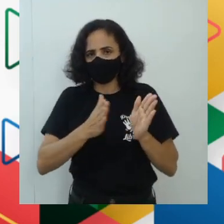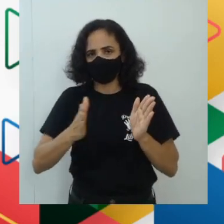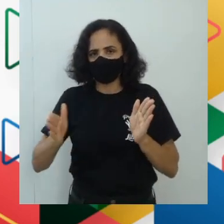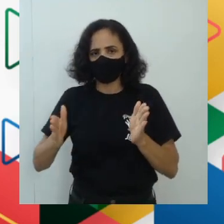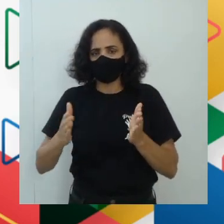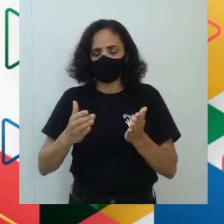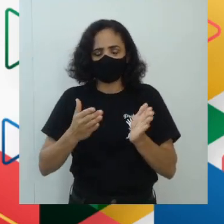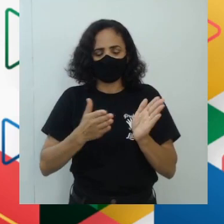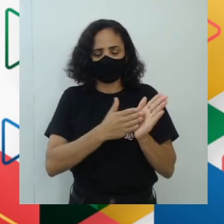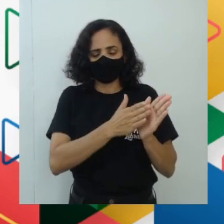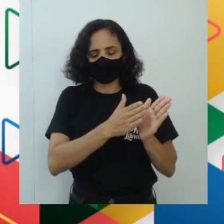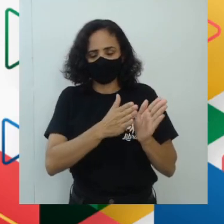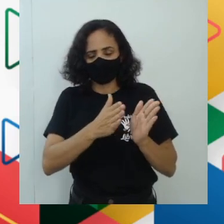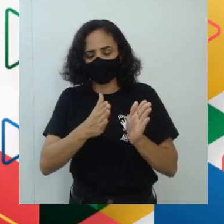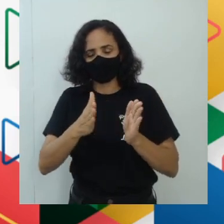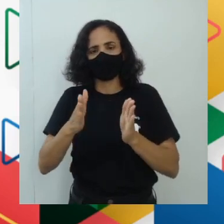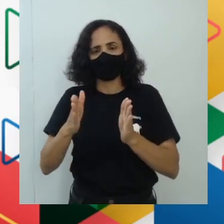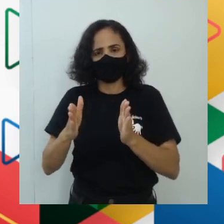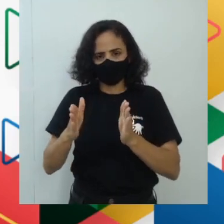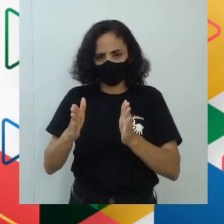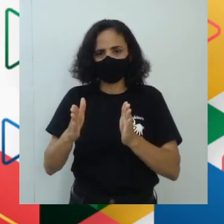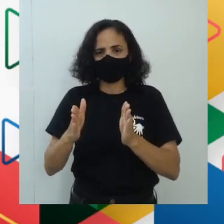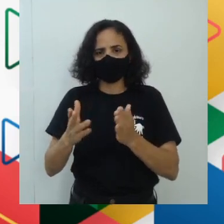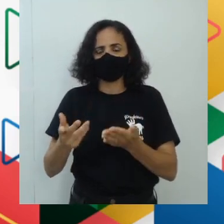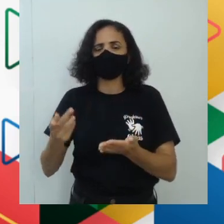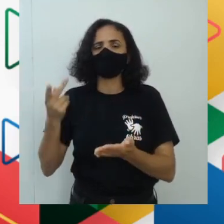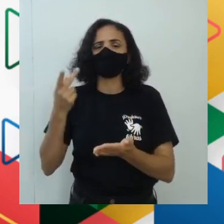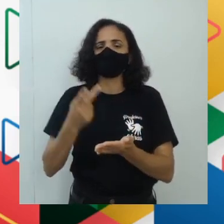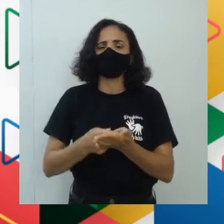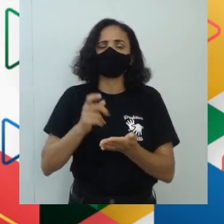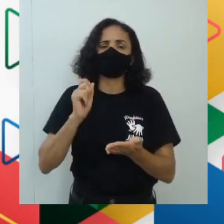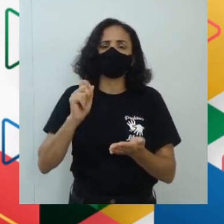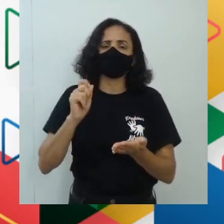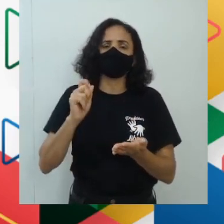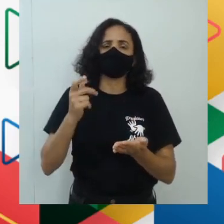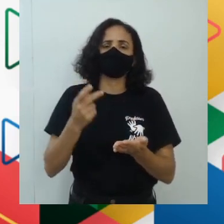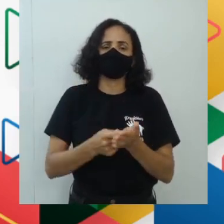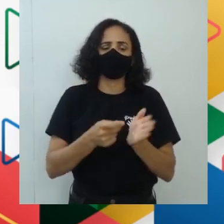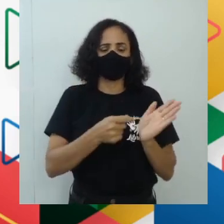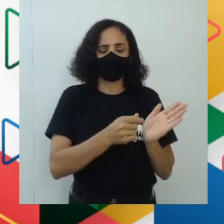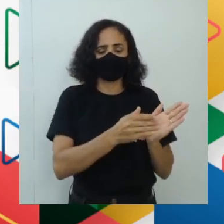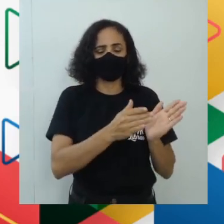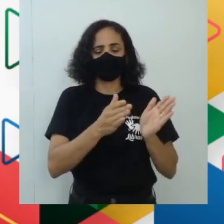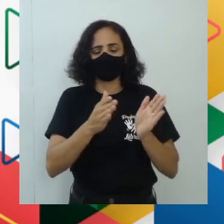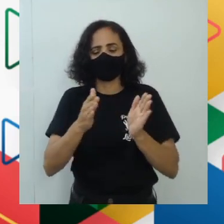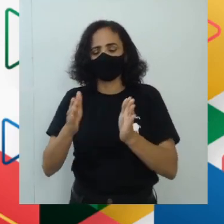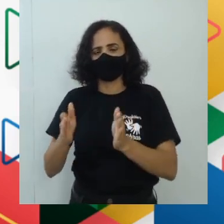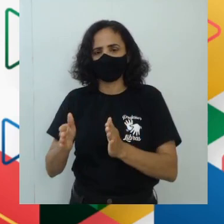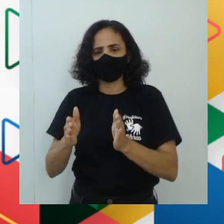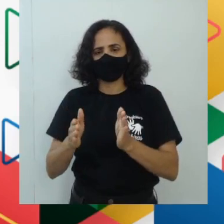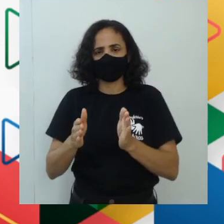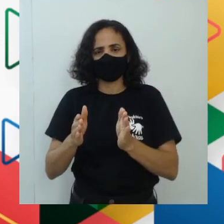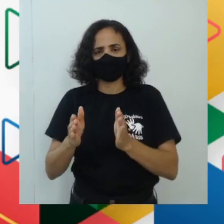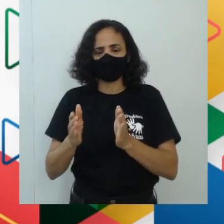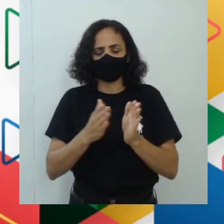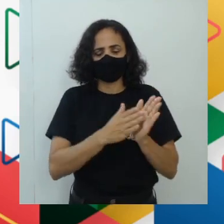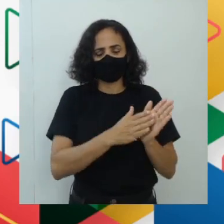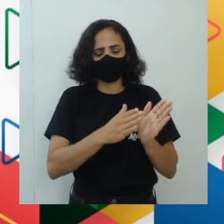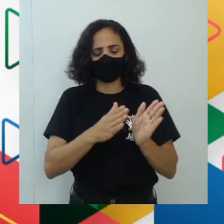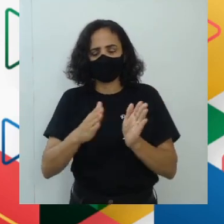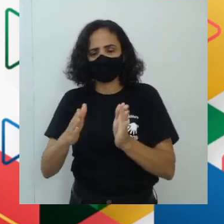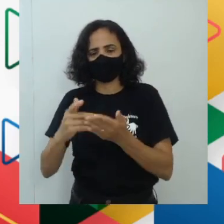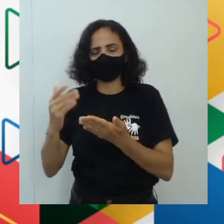acentuado após a vinda, ou melhor, após o período dos pré-socráticos, ou seja, a partir de